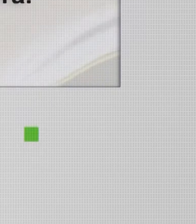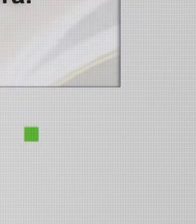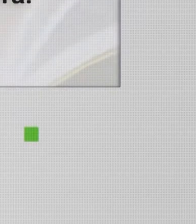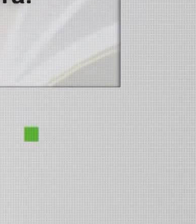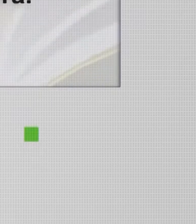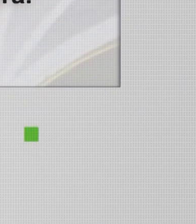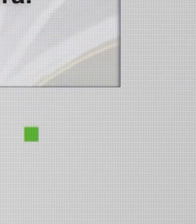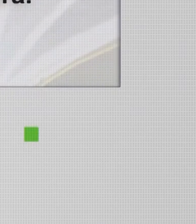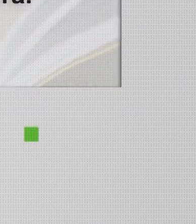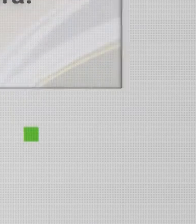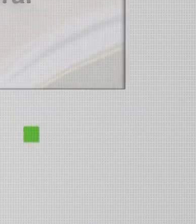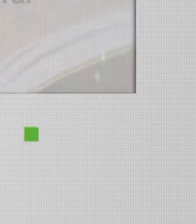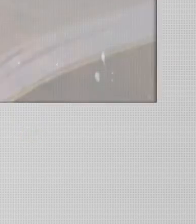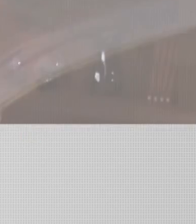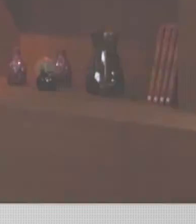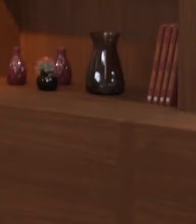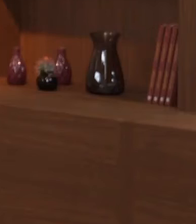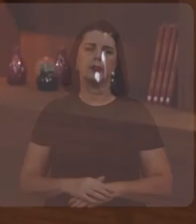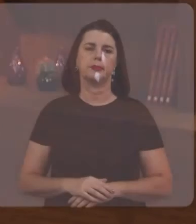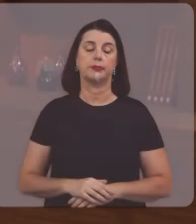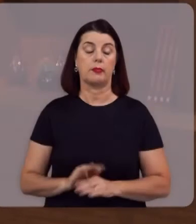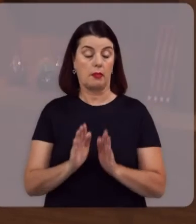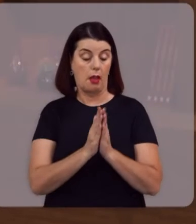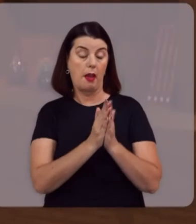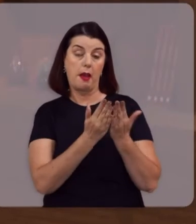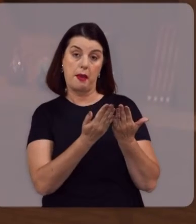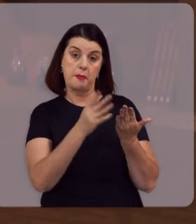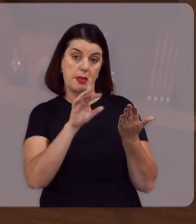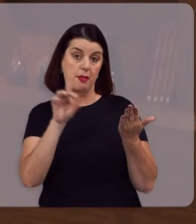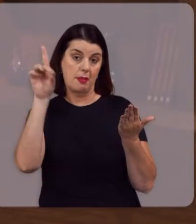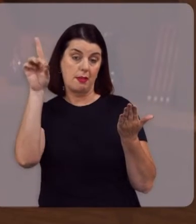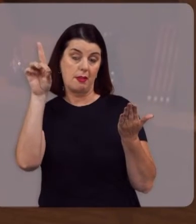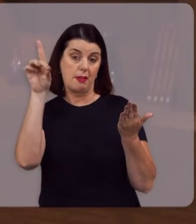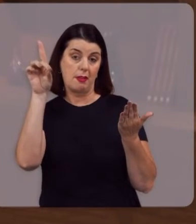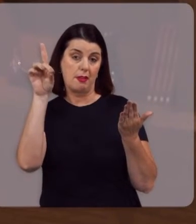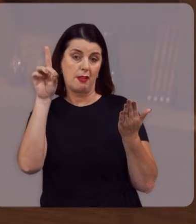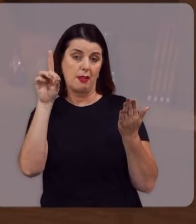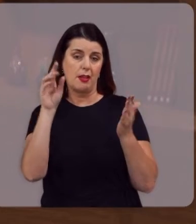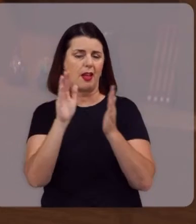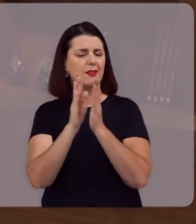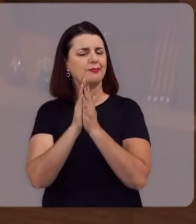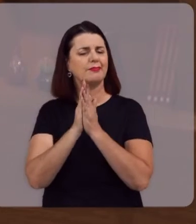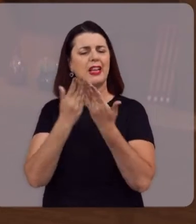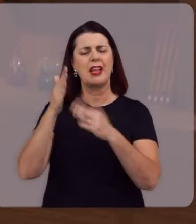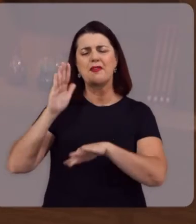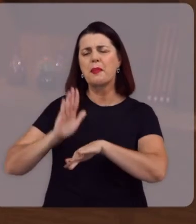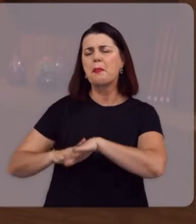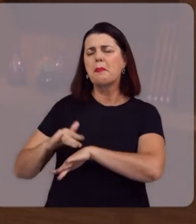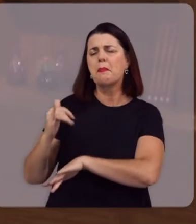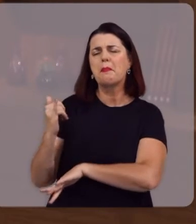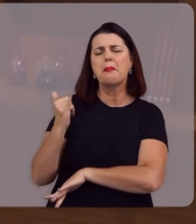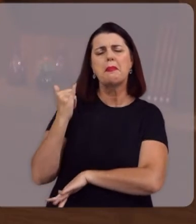Para toda boa obra A Bíblia É o livro mais